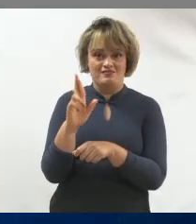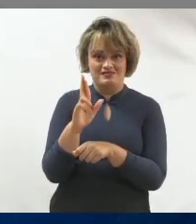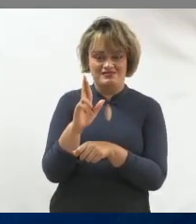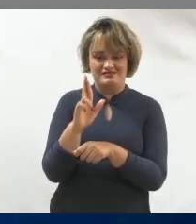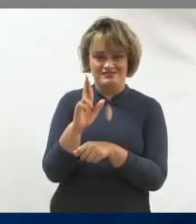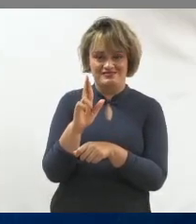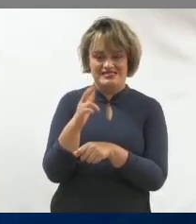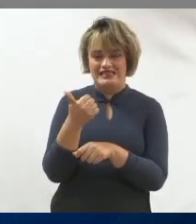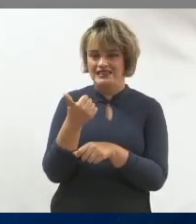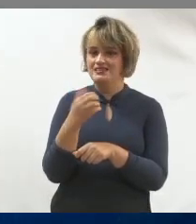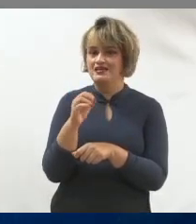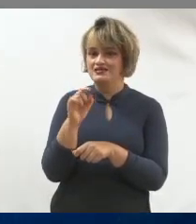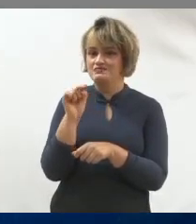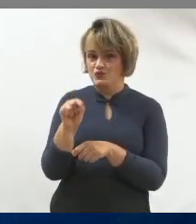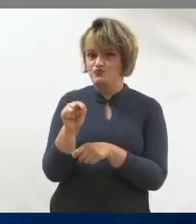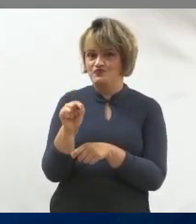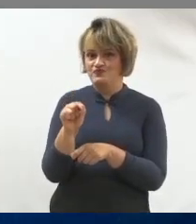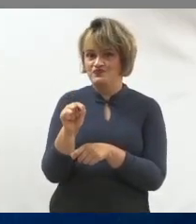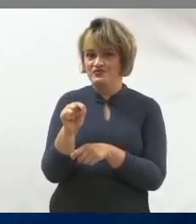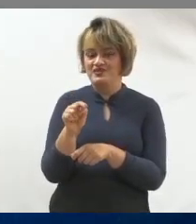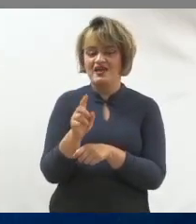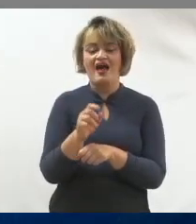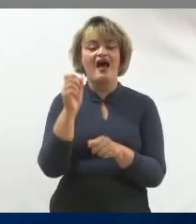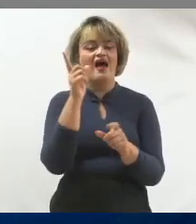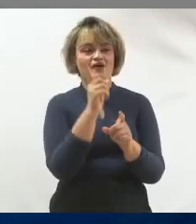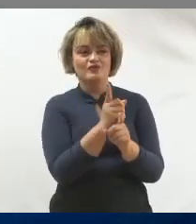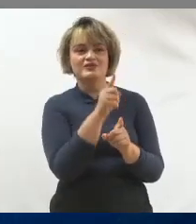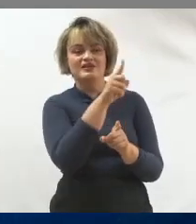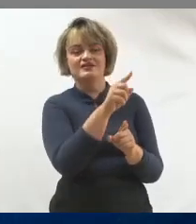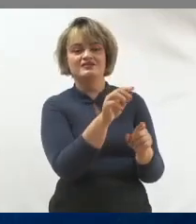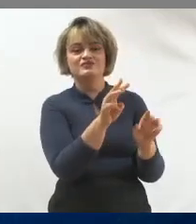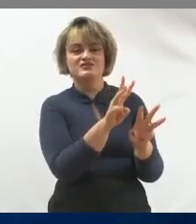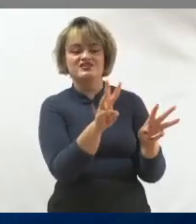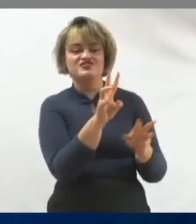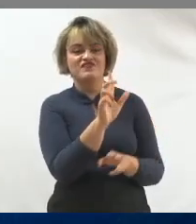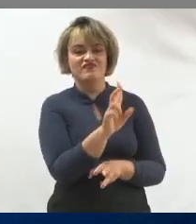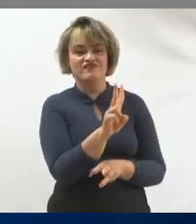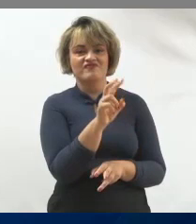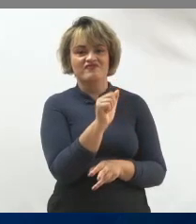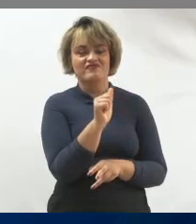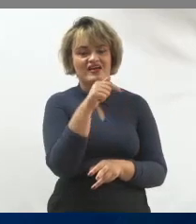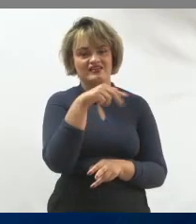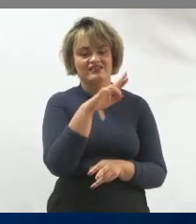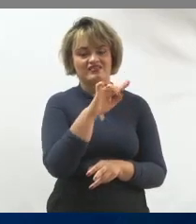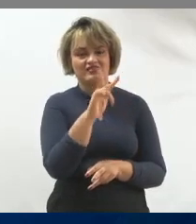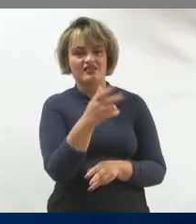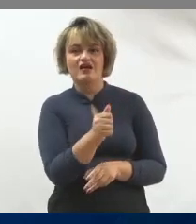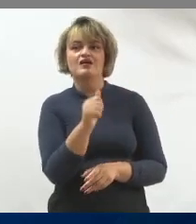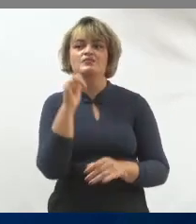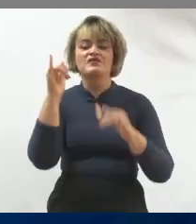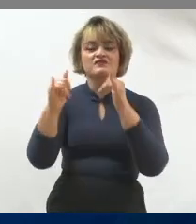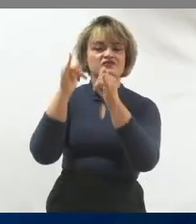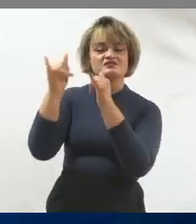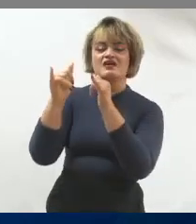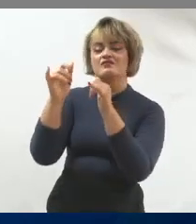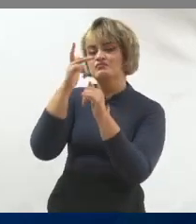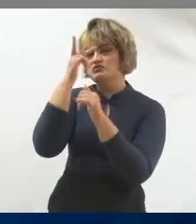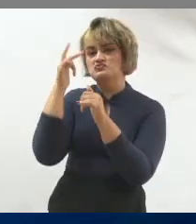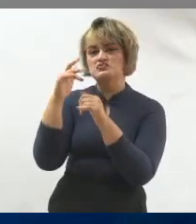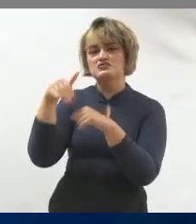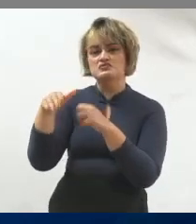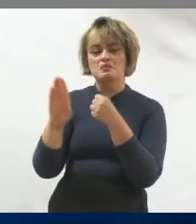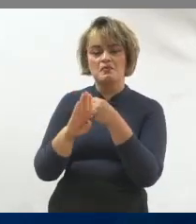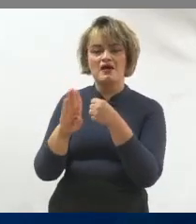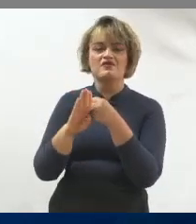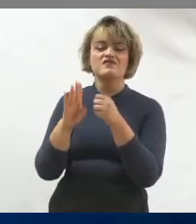valor da vaquinha que você achar interessante, para chegar em todas as pessoas do bairro, usando o Facebook, o Instagram. Então, eu